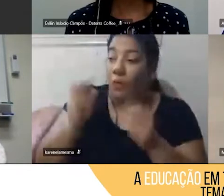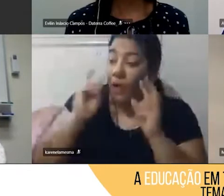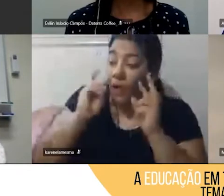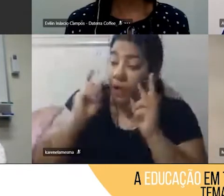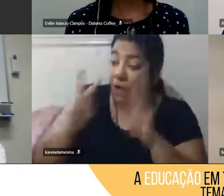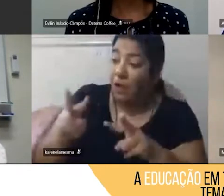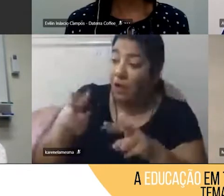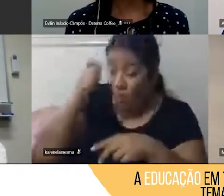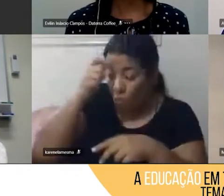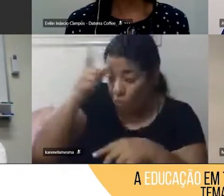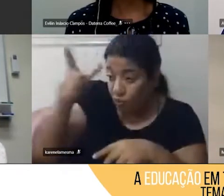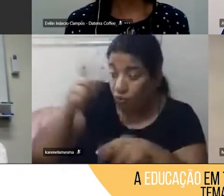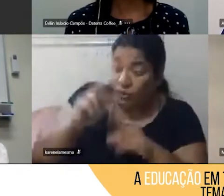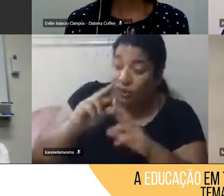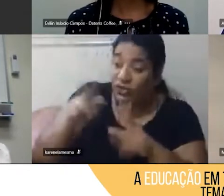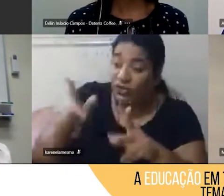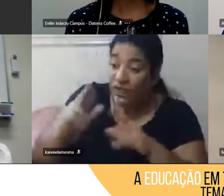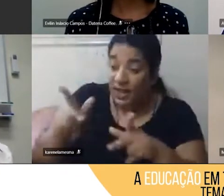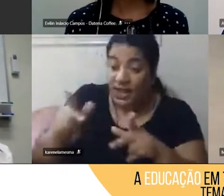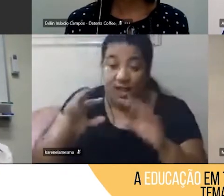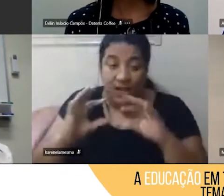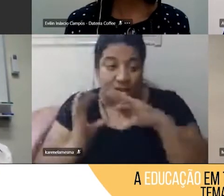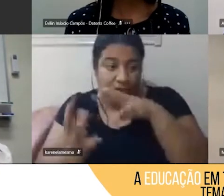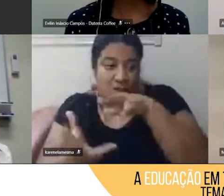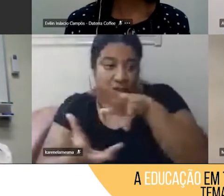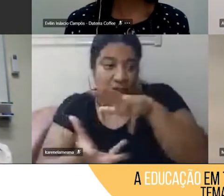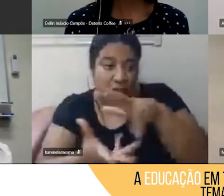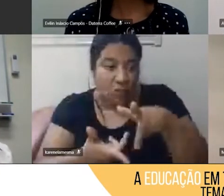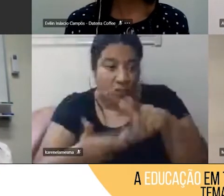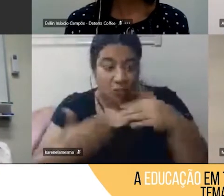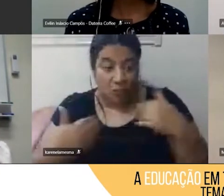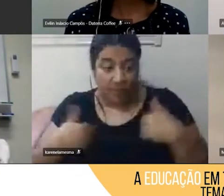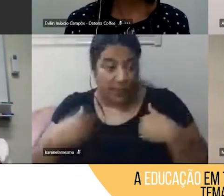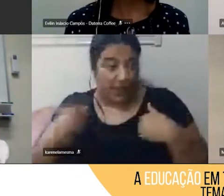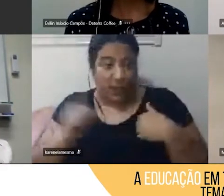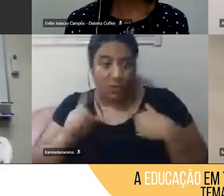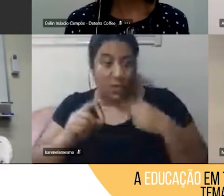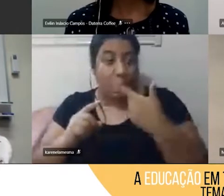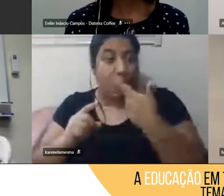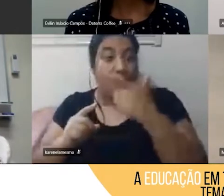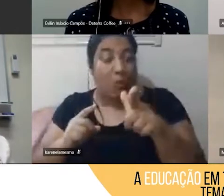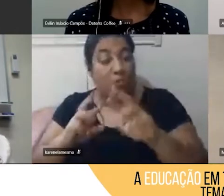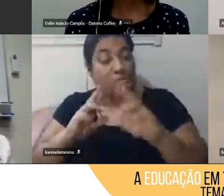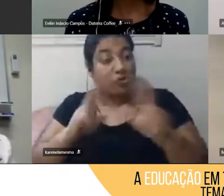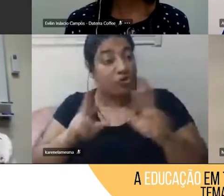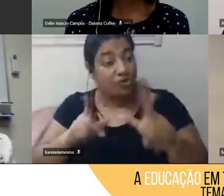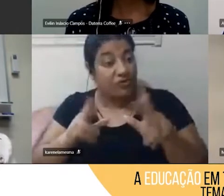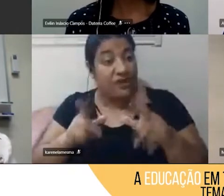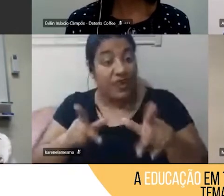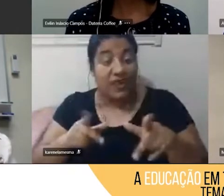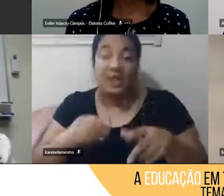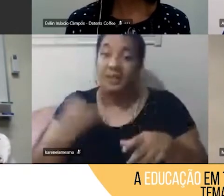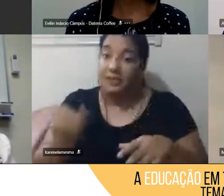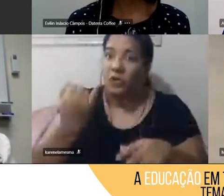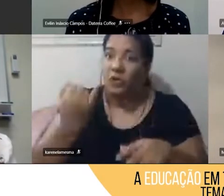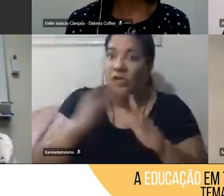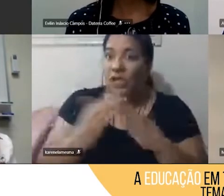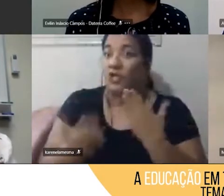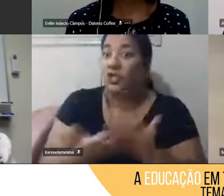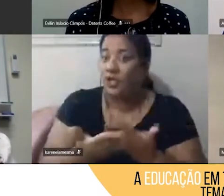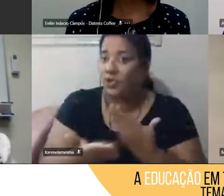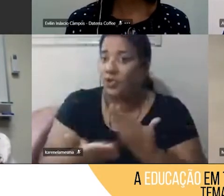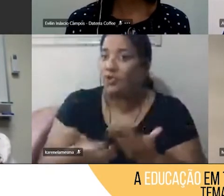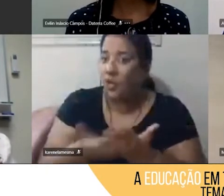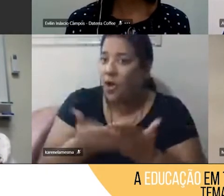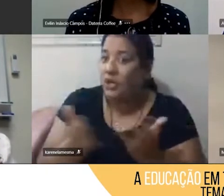vivencio o mundo saindo da minha bolha? Então, esse é um estímulo importante que a escola pode e